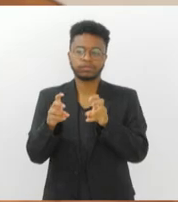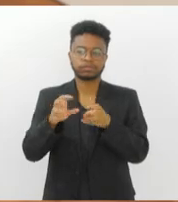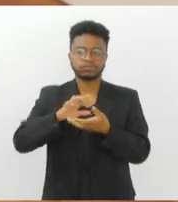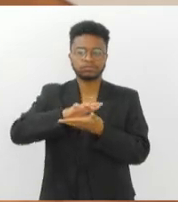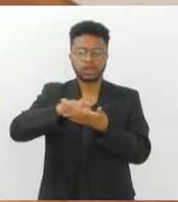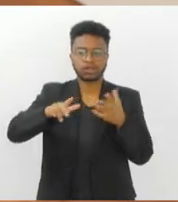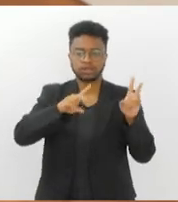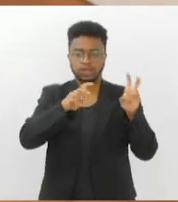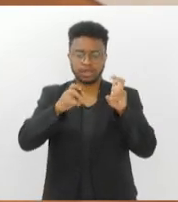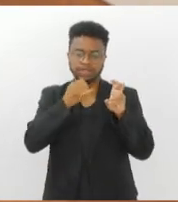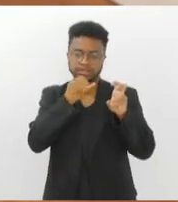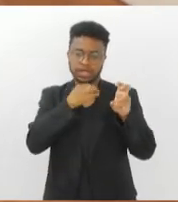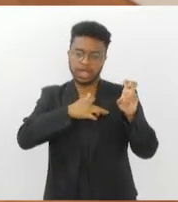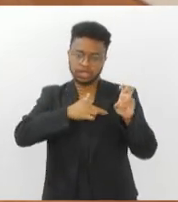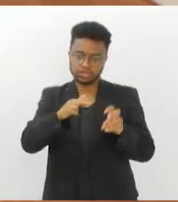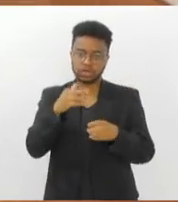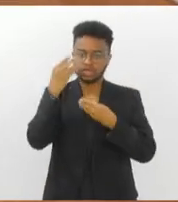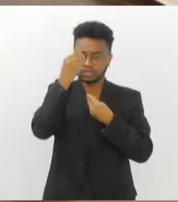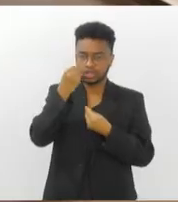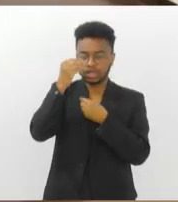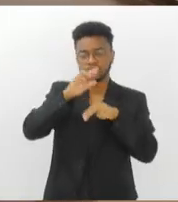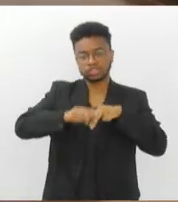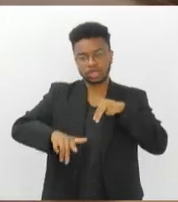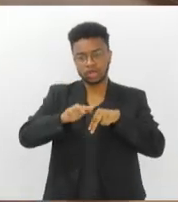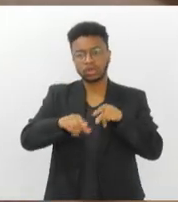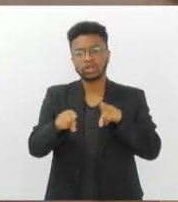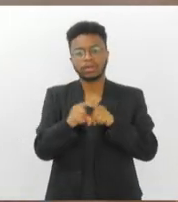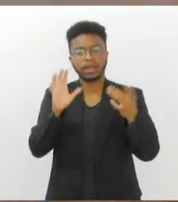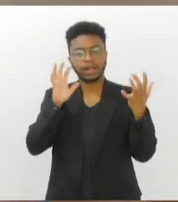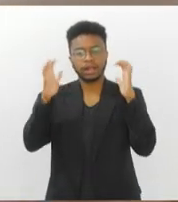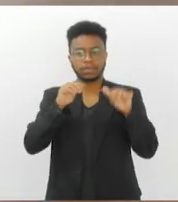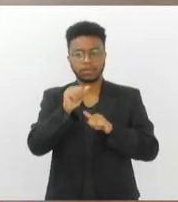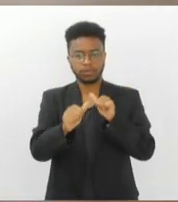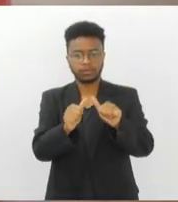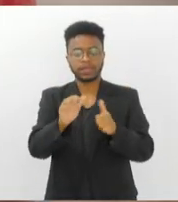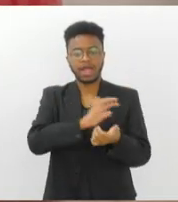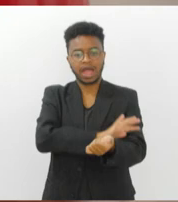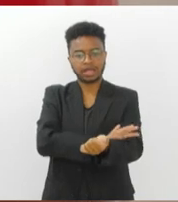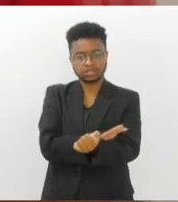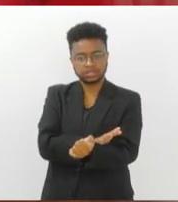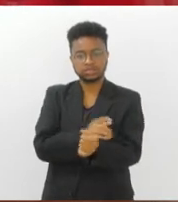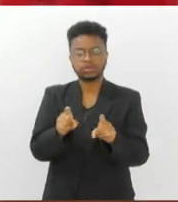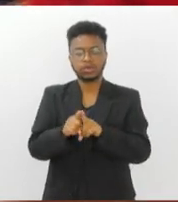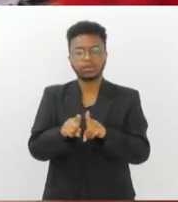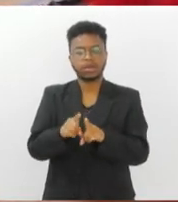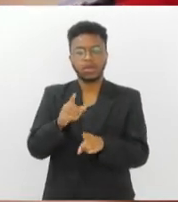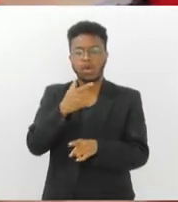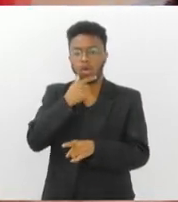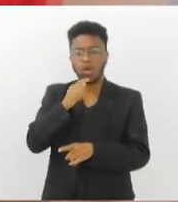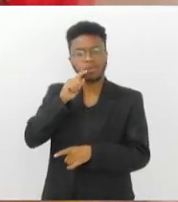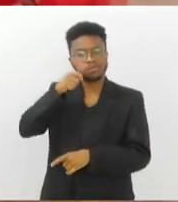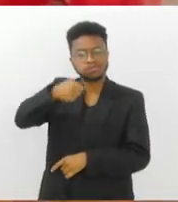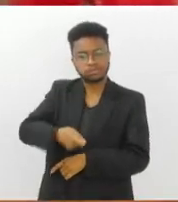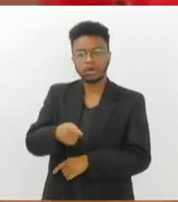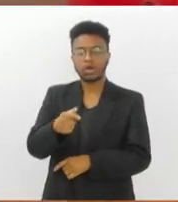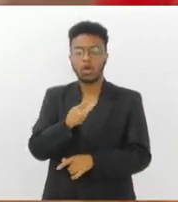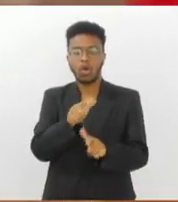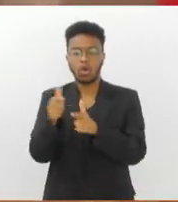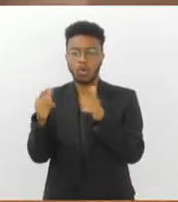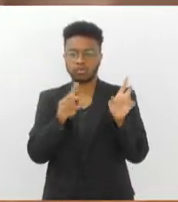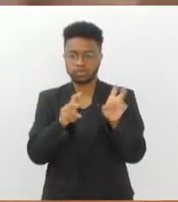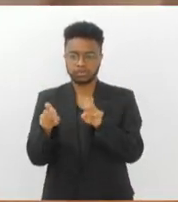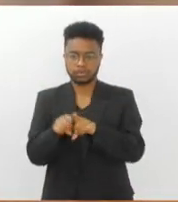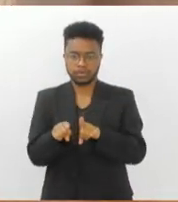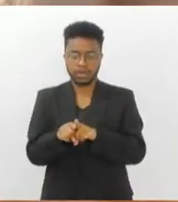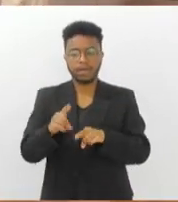como religião, sexualidade e gênero, mudanças climáticas, racismo, patriarcado, entre outros. As peças